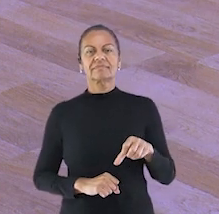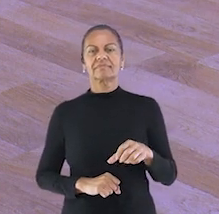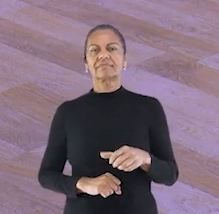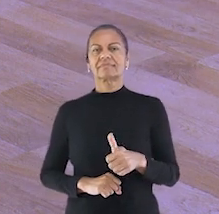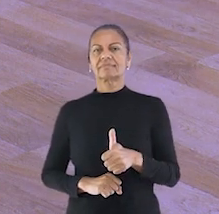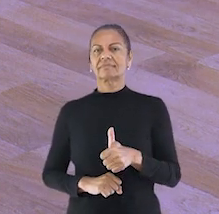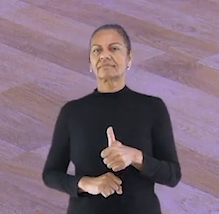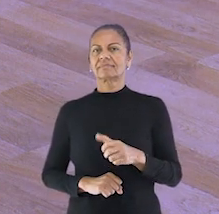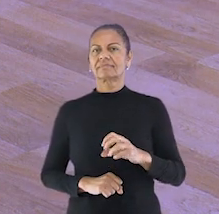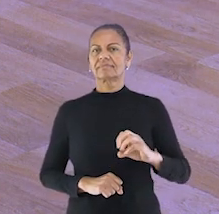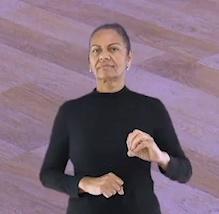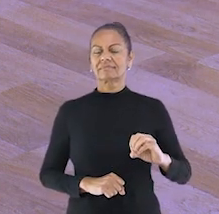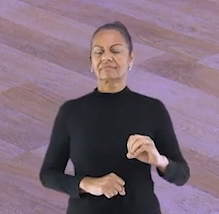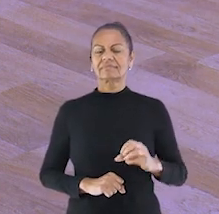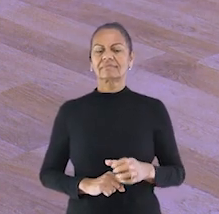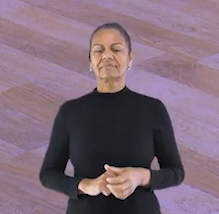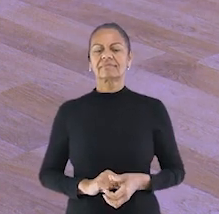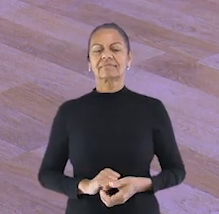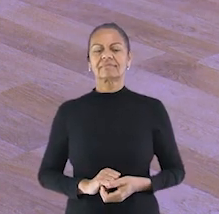nove,